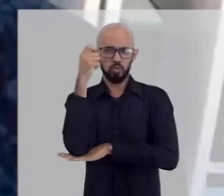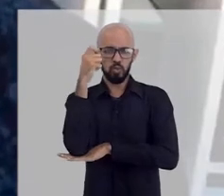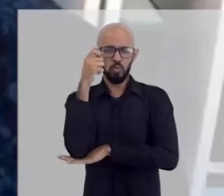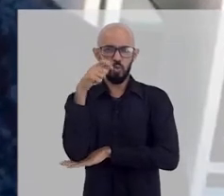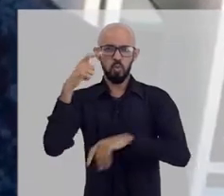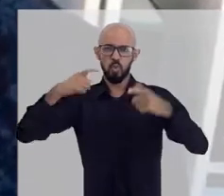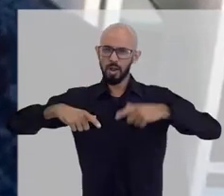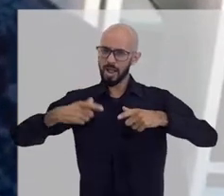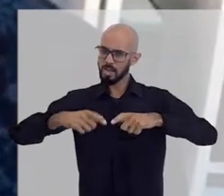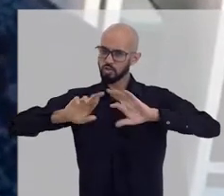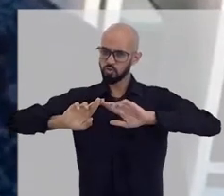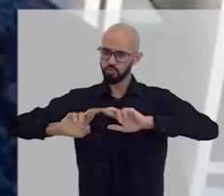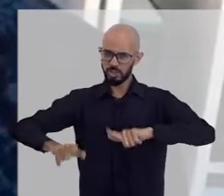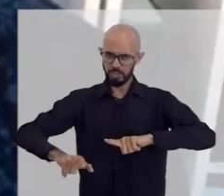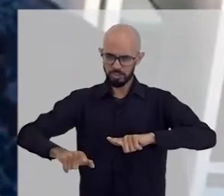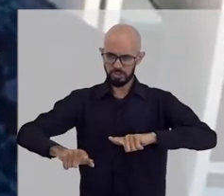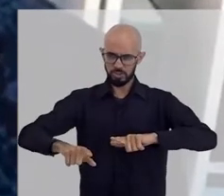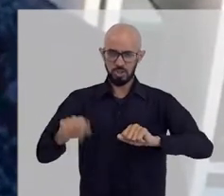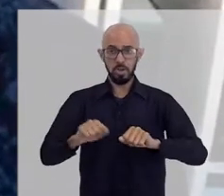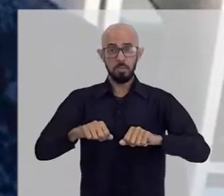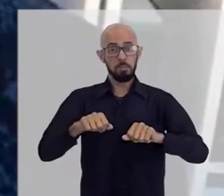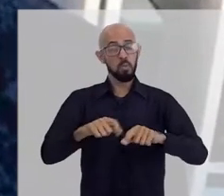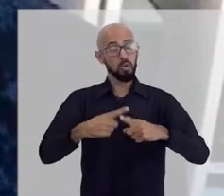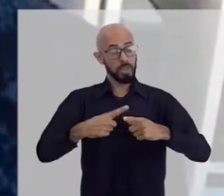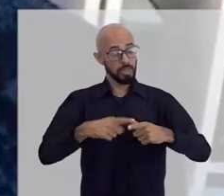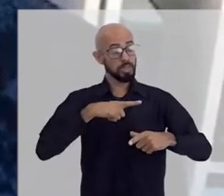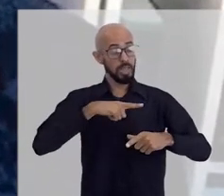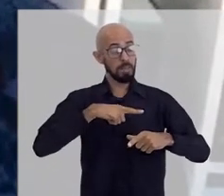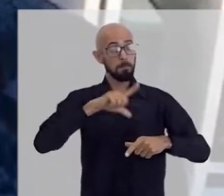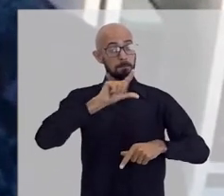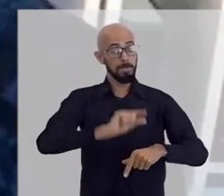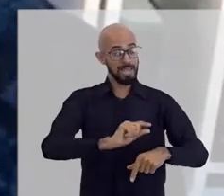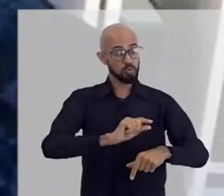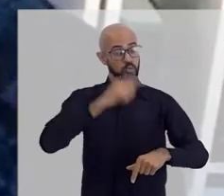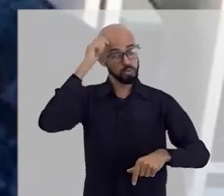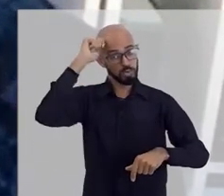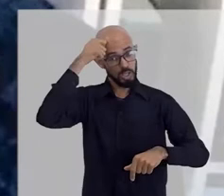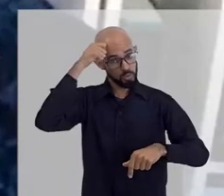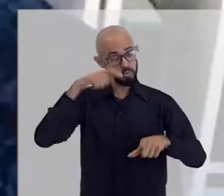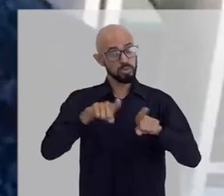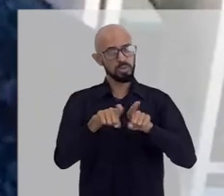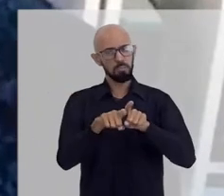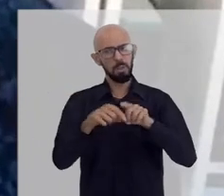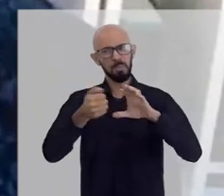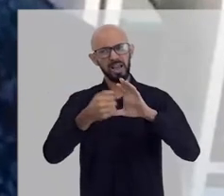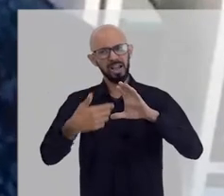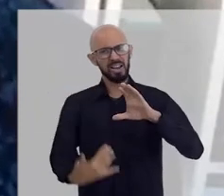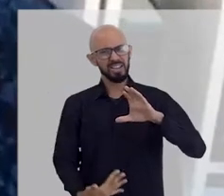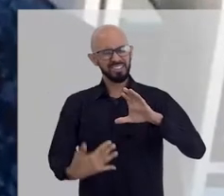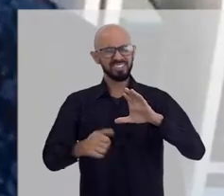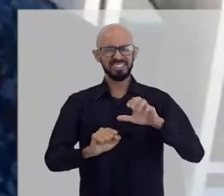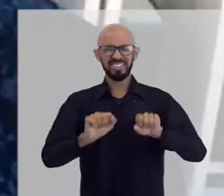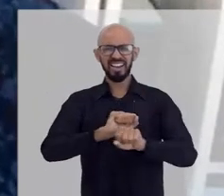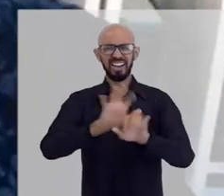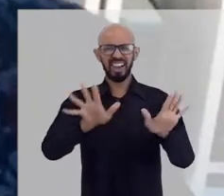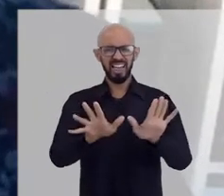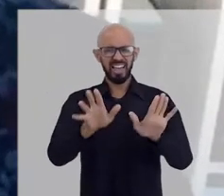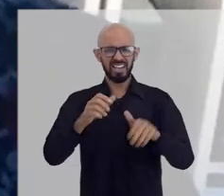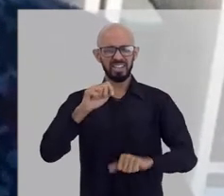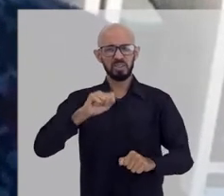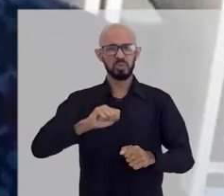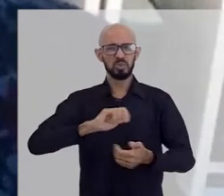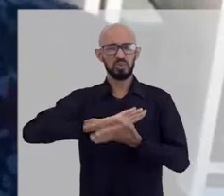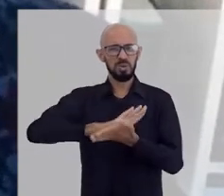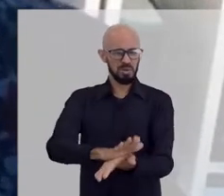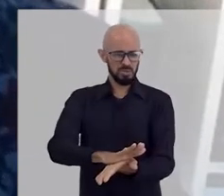terra diferente da Bahia, tanto pelo menor percentual de negros quanto pelo caráter explícito do racismo, algo que eu